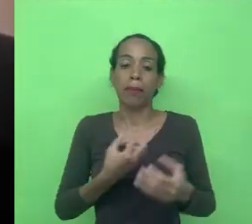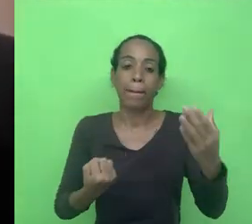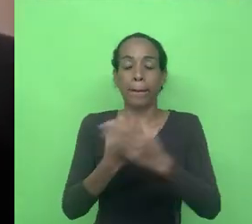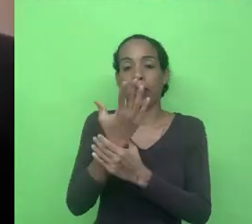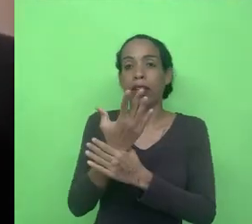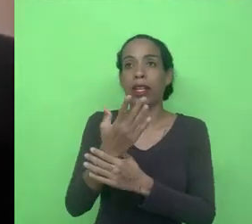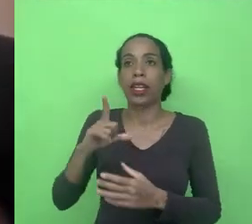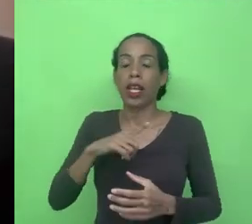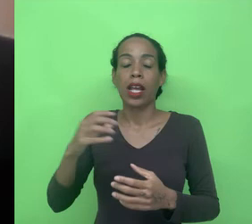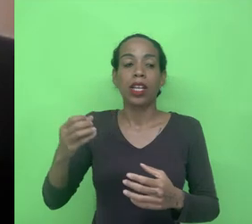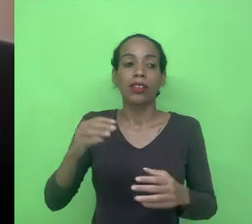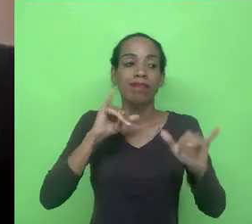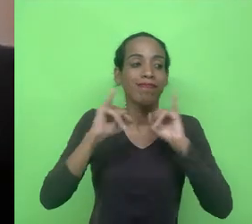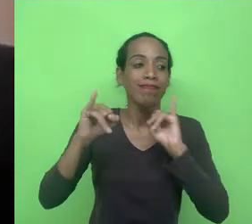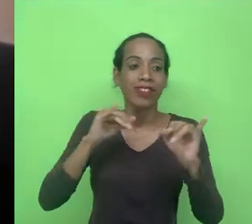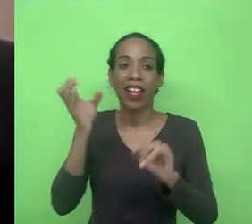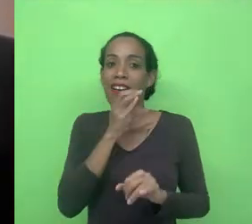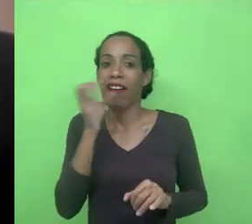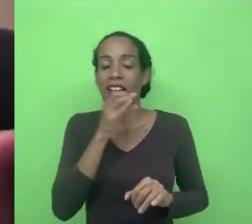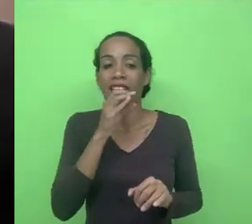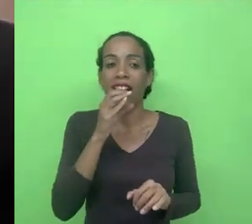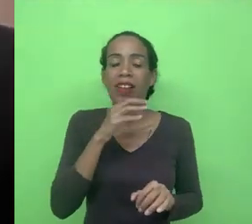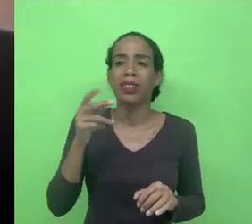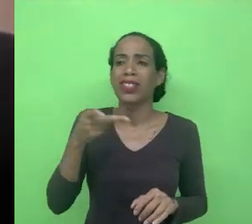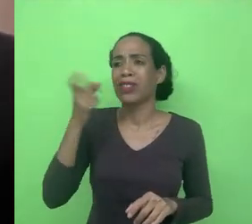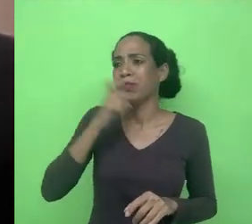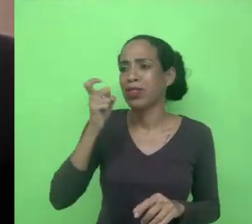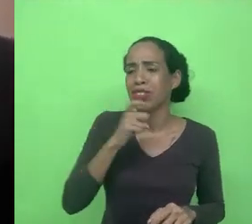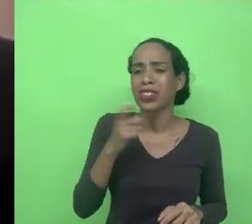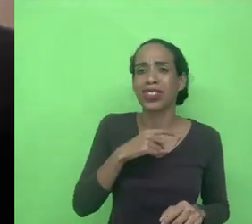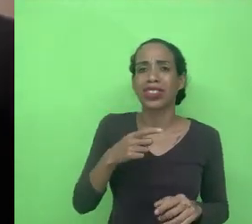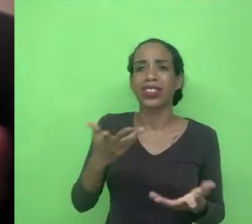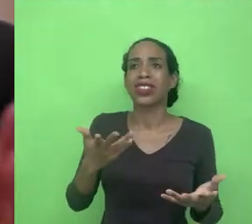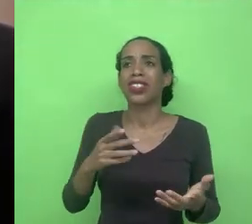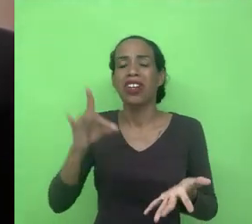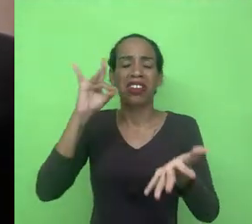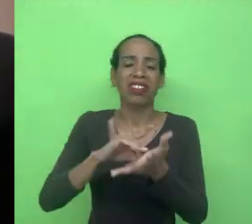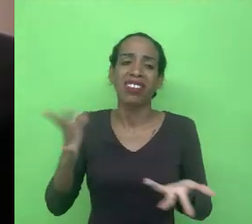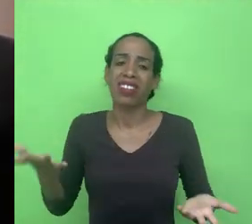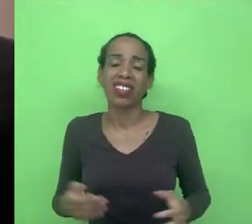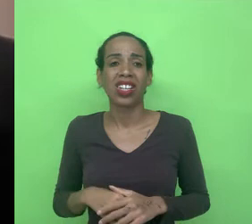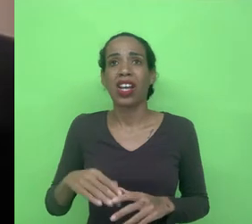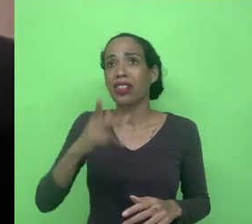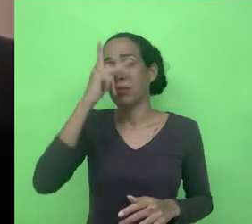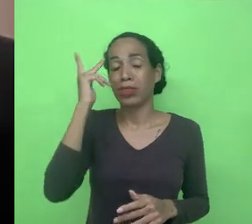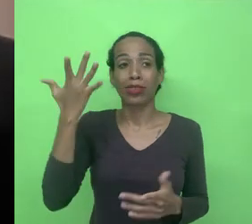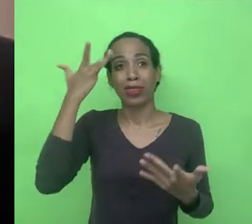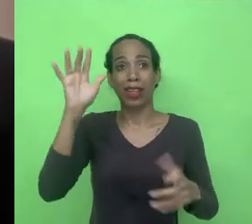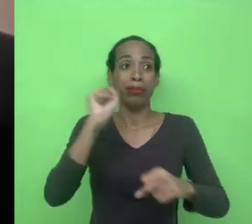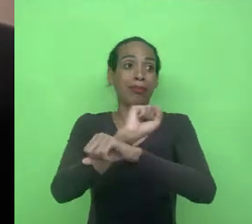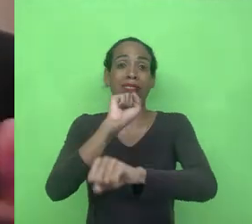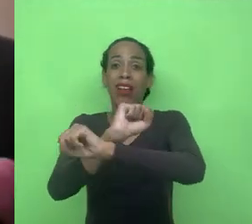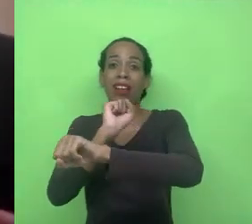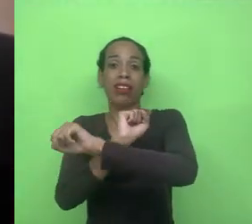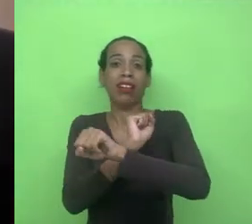é a disseminação na velocidade da luz de mentiras ou de pretensas verdades e ninguém consegue parar esse